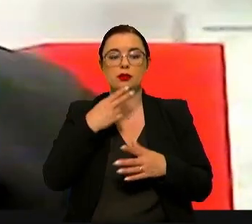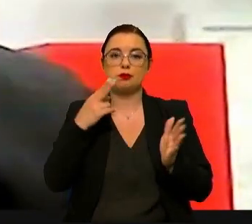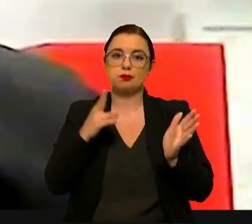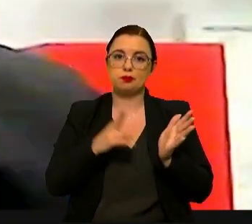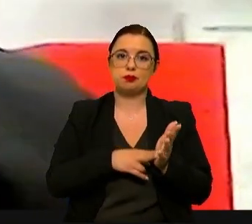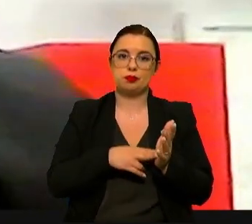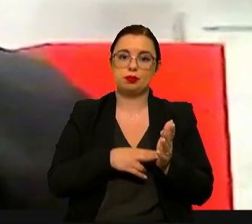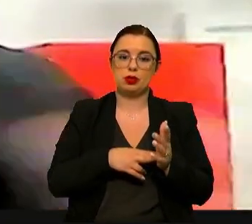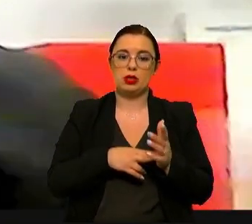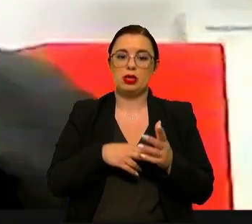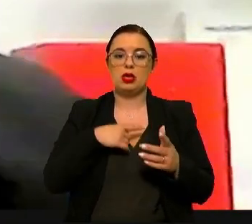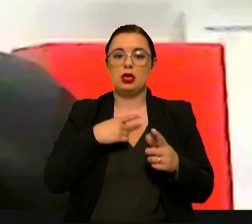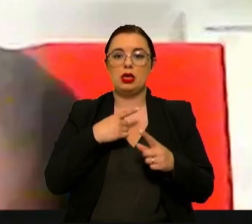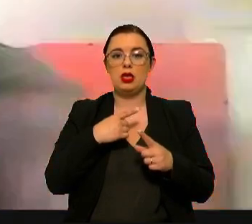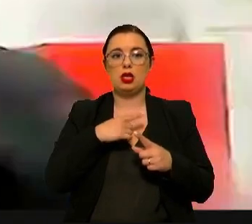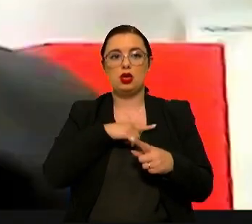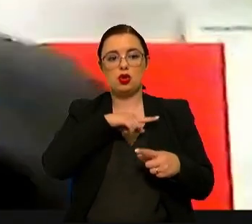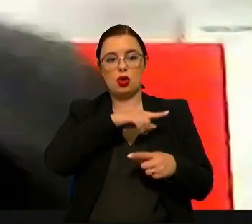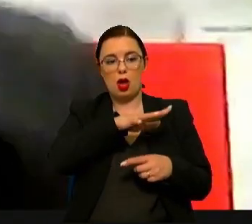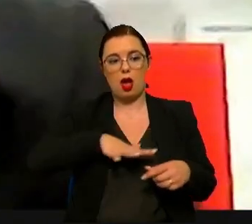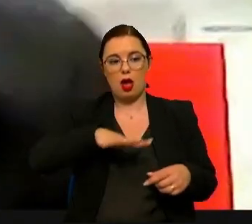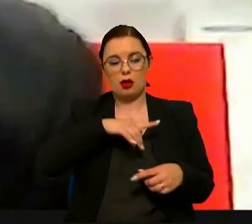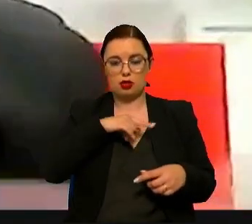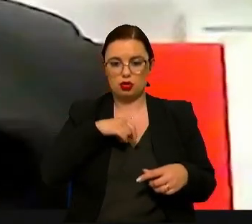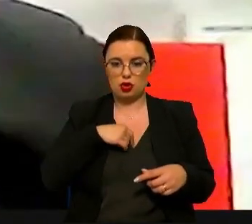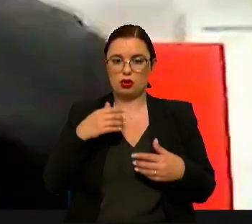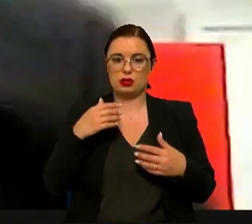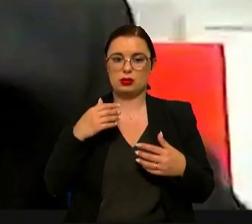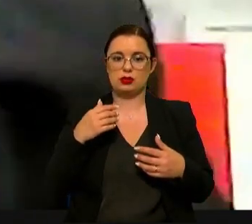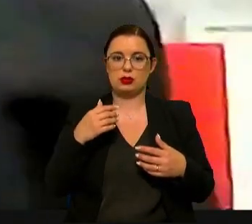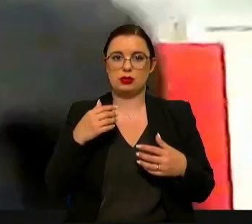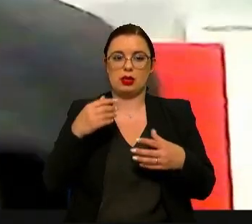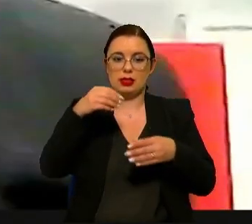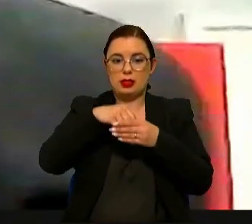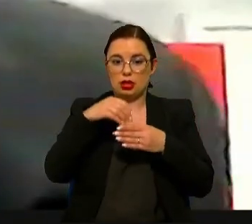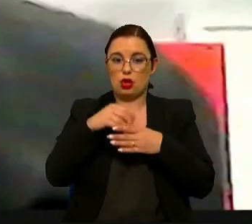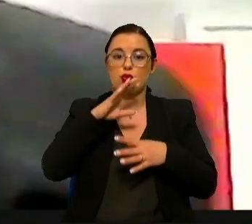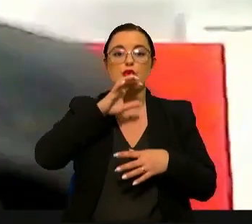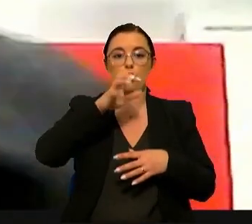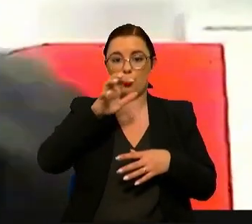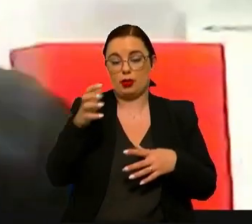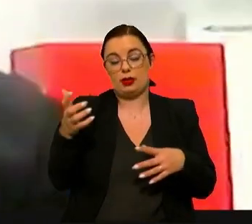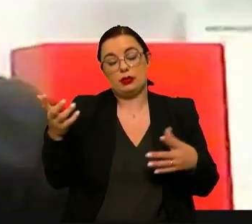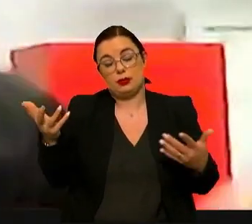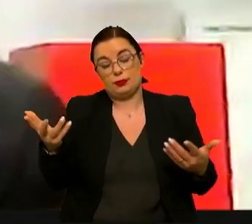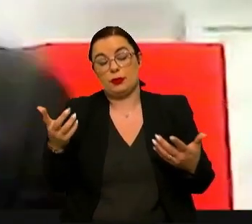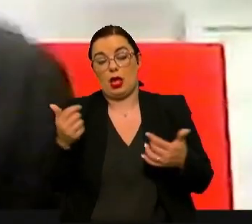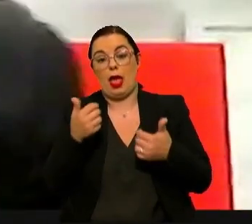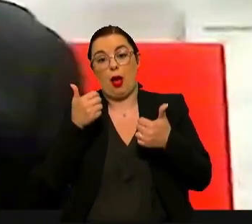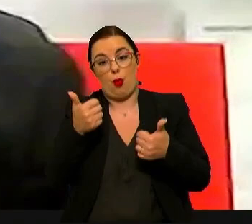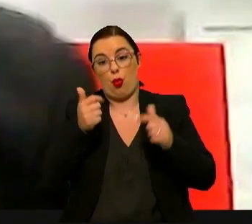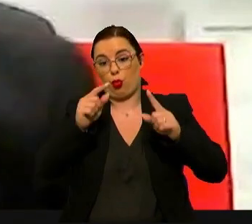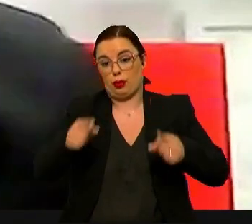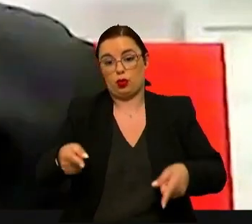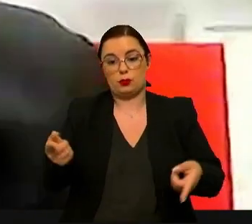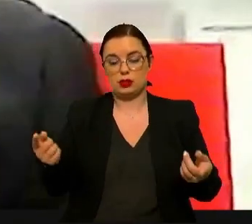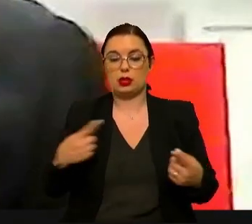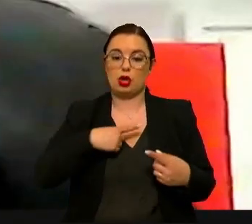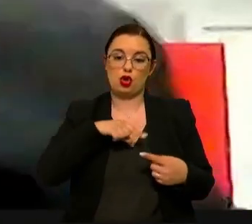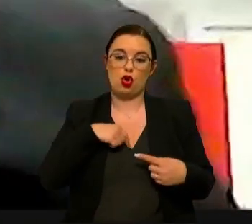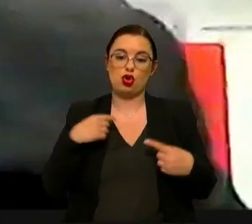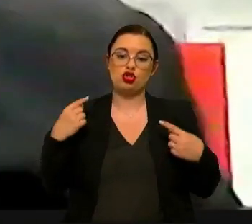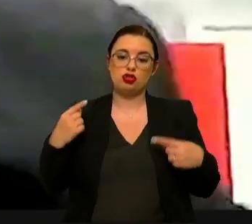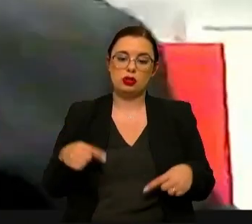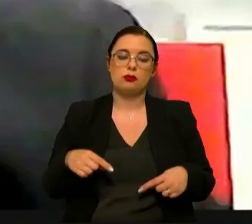e posicionarmos o nosso território, essa capital territorial que no interior do país será um bom ponto de partida que temos obviamente